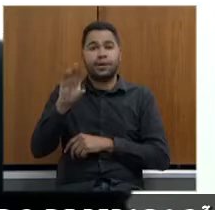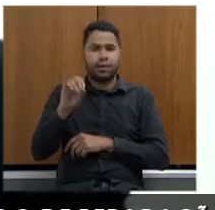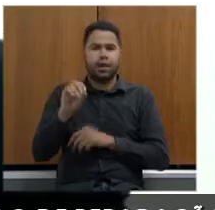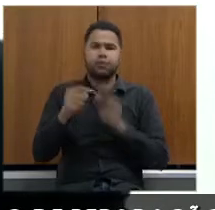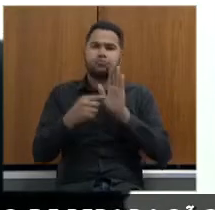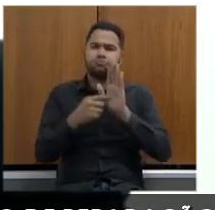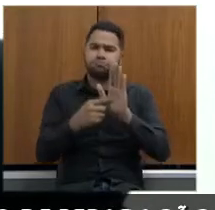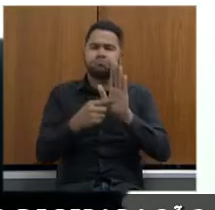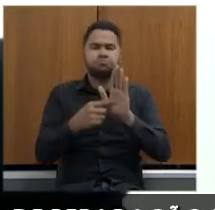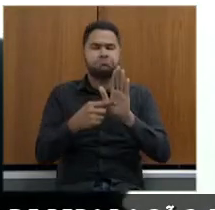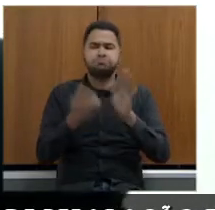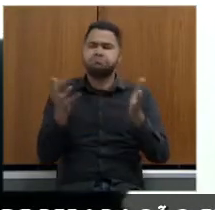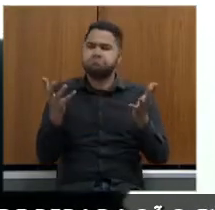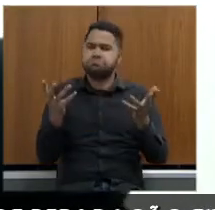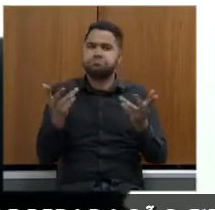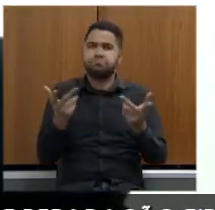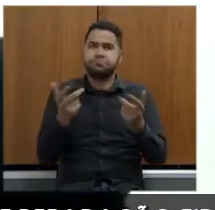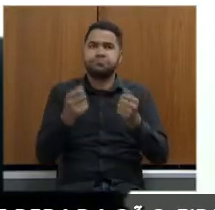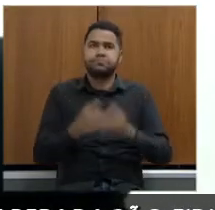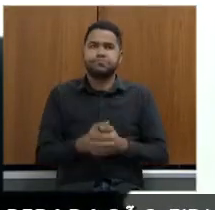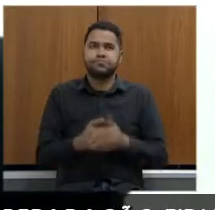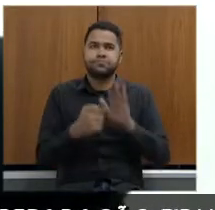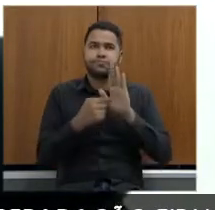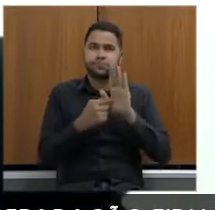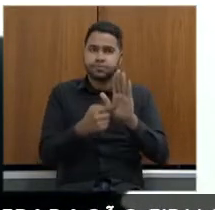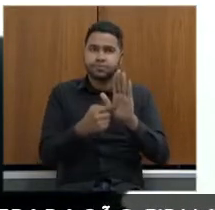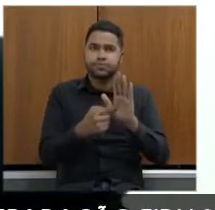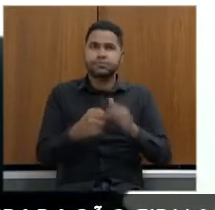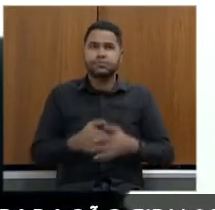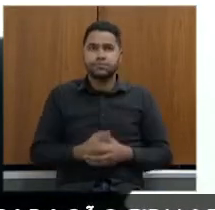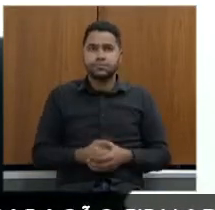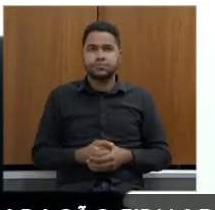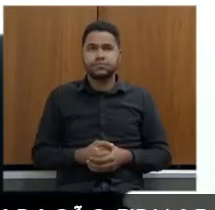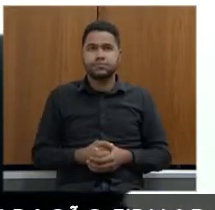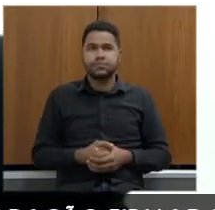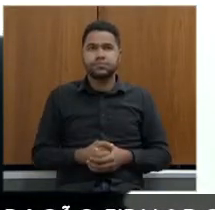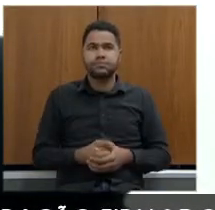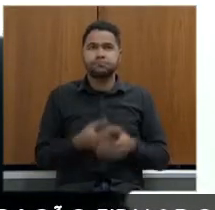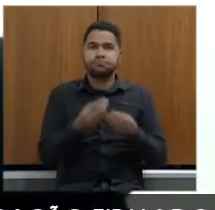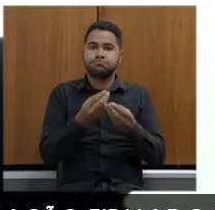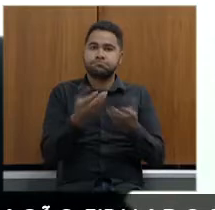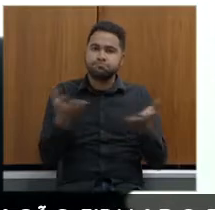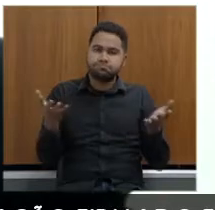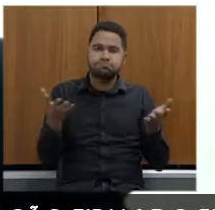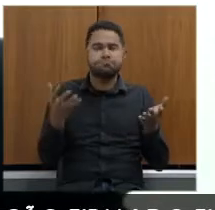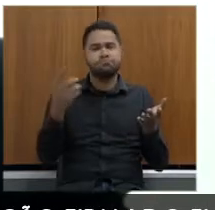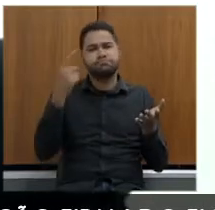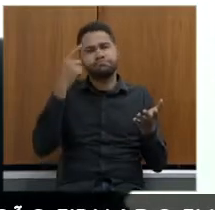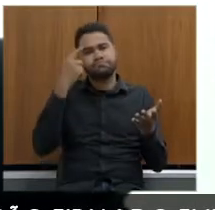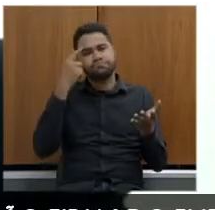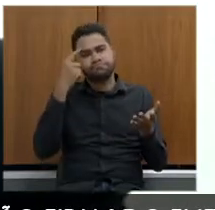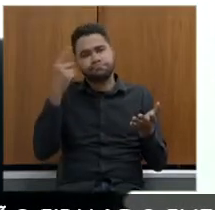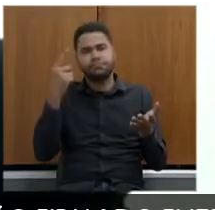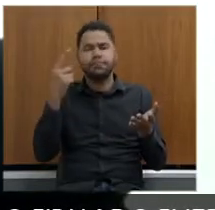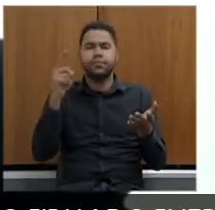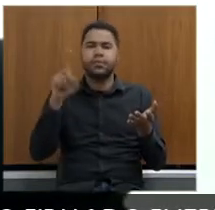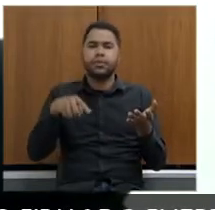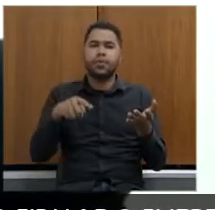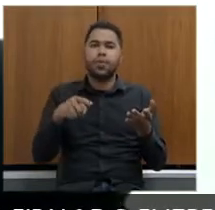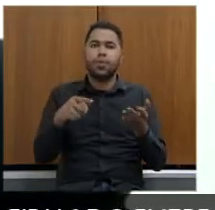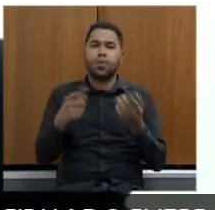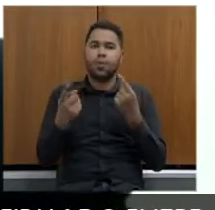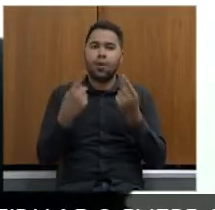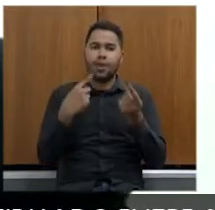de forma brilhante a apresentação essa que traz a luz ao anel rodoviário